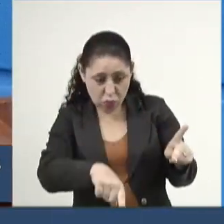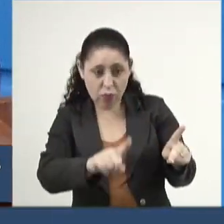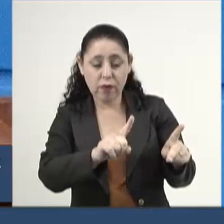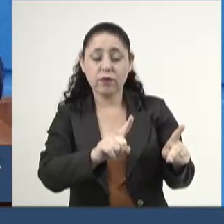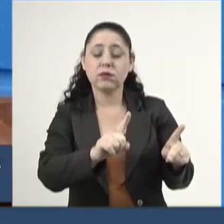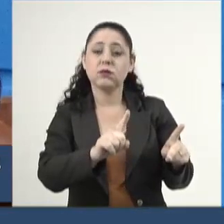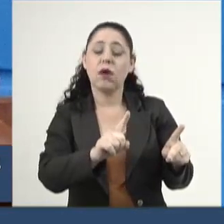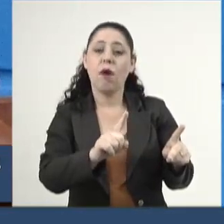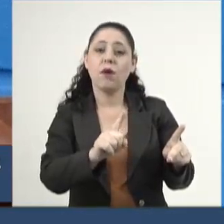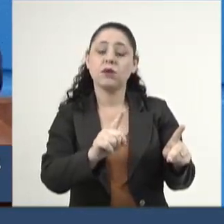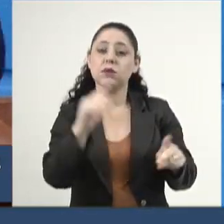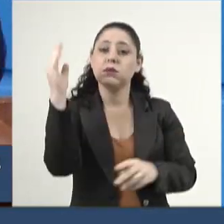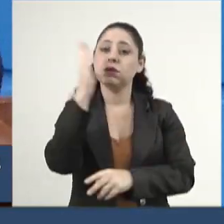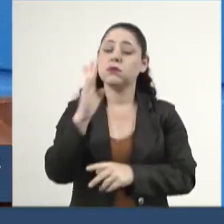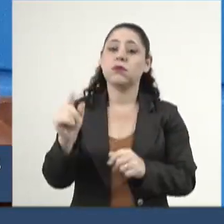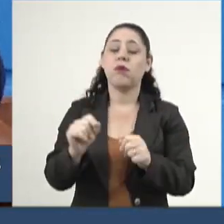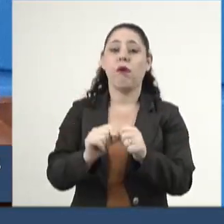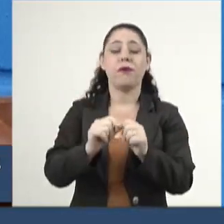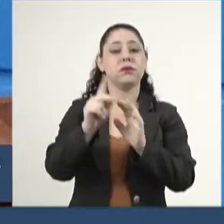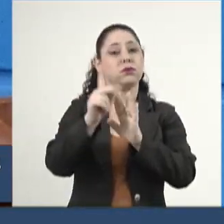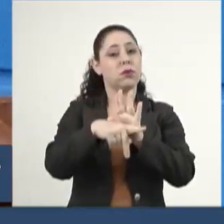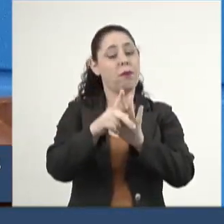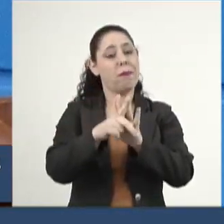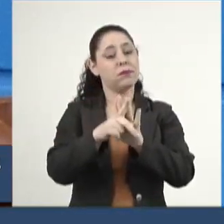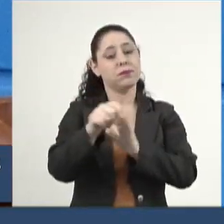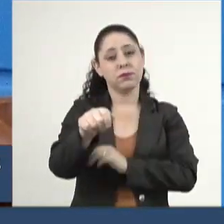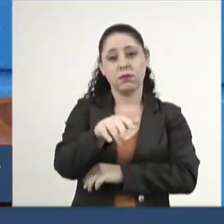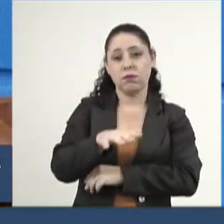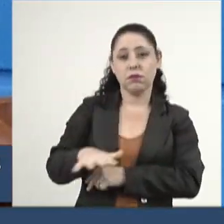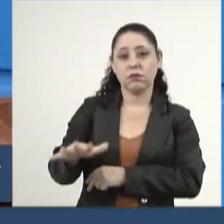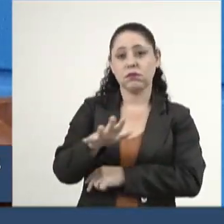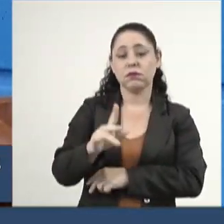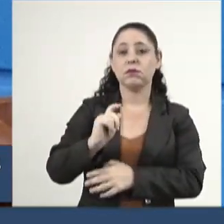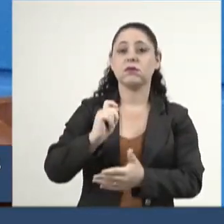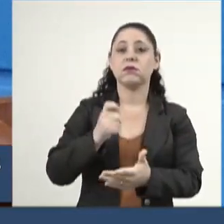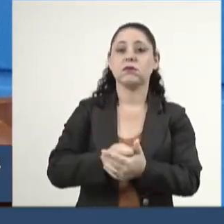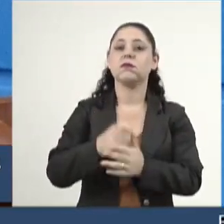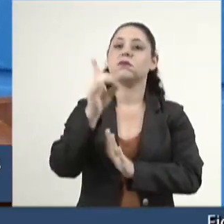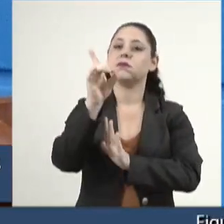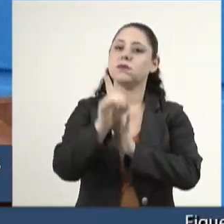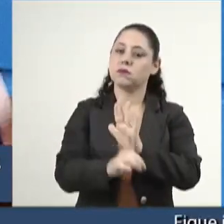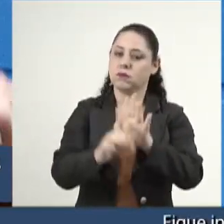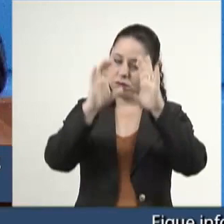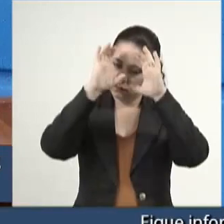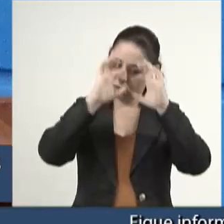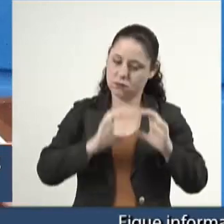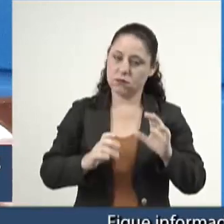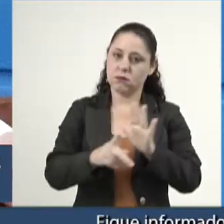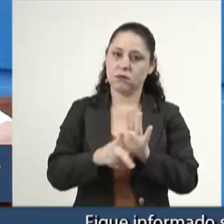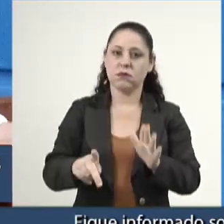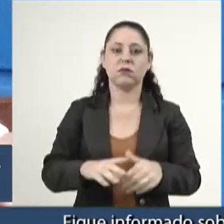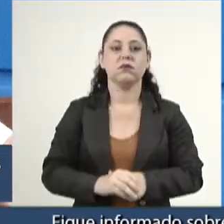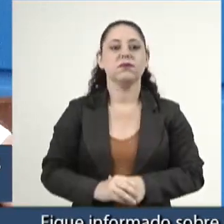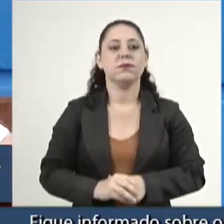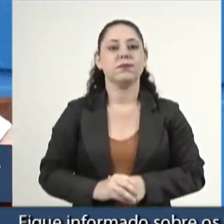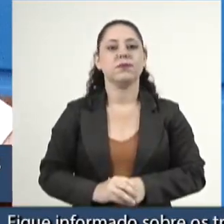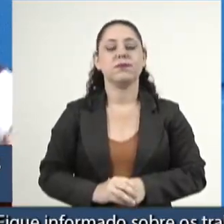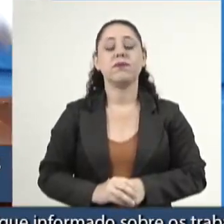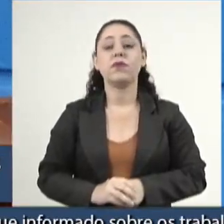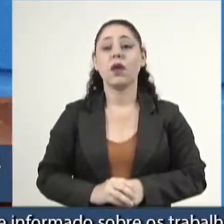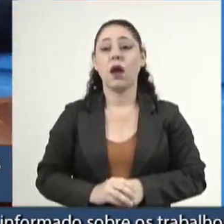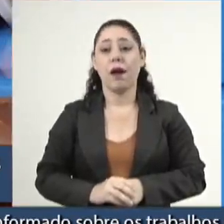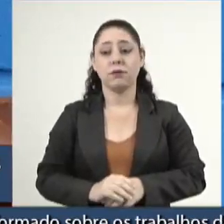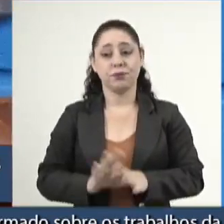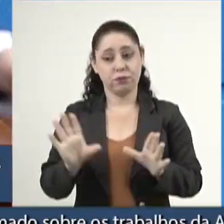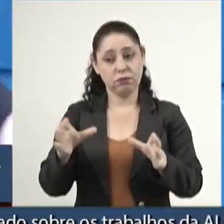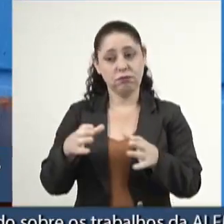esse Brasil hoje que faz programas sociais para garantir direitos de cidadania às populações